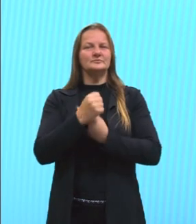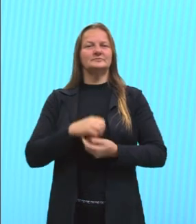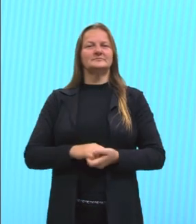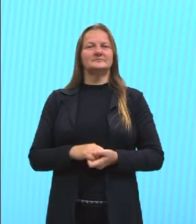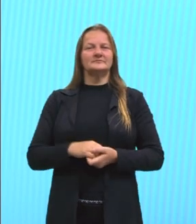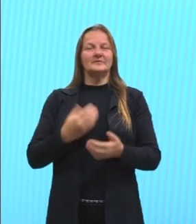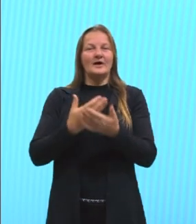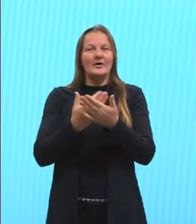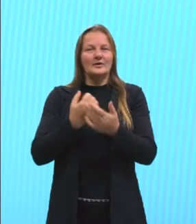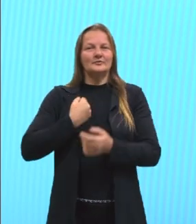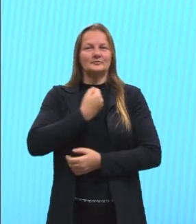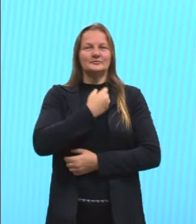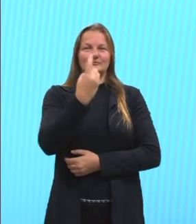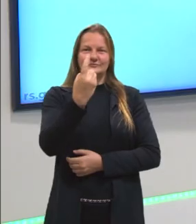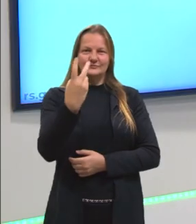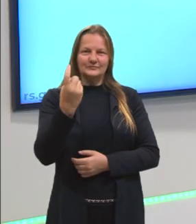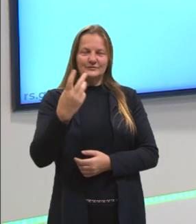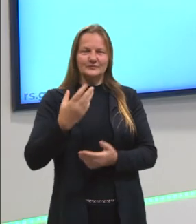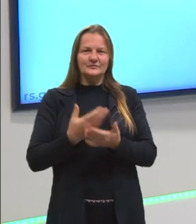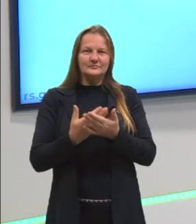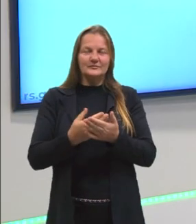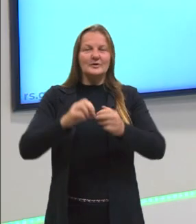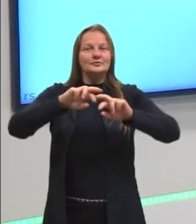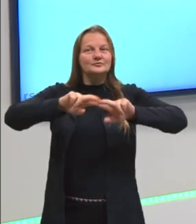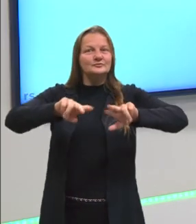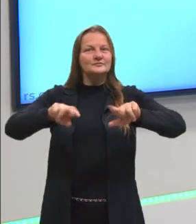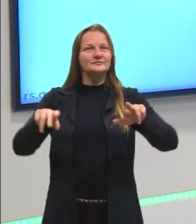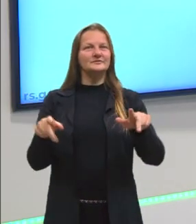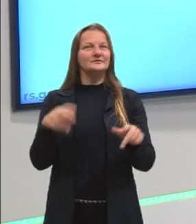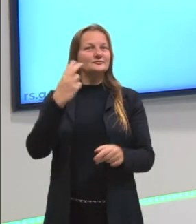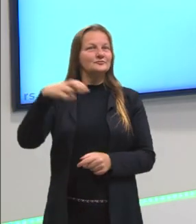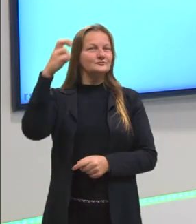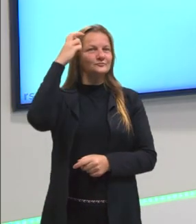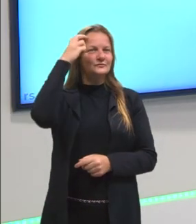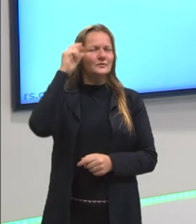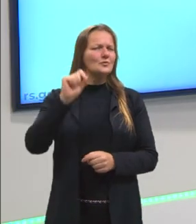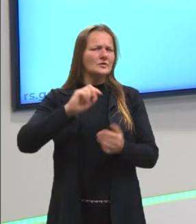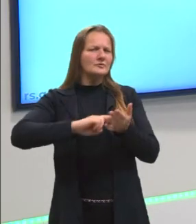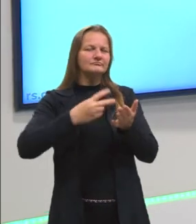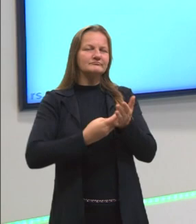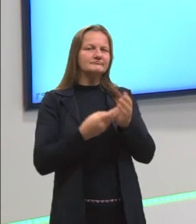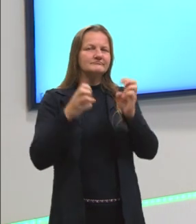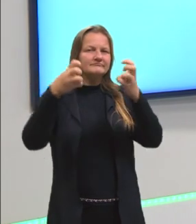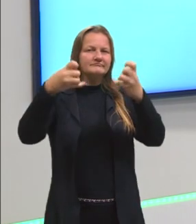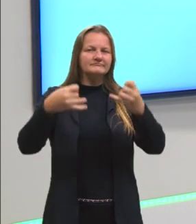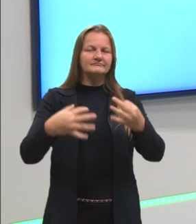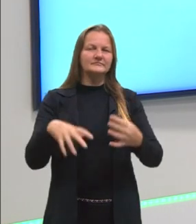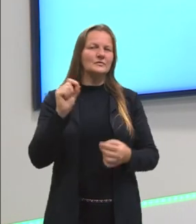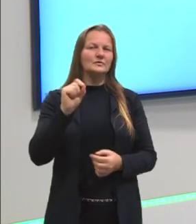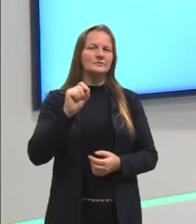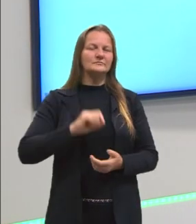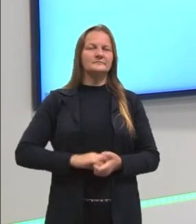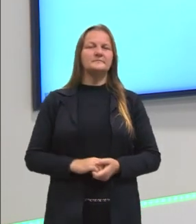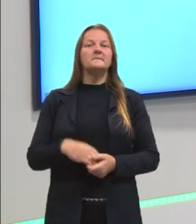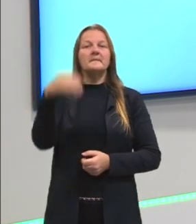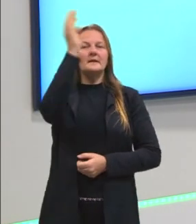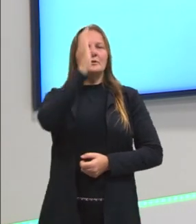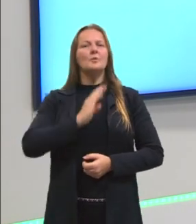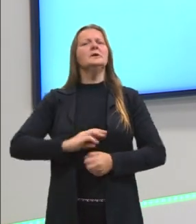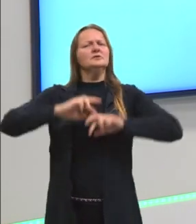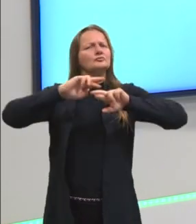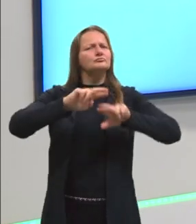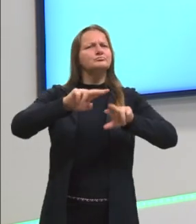12. Então vamos lá. Diversidade cultural. O que é diversidade cultural, né? O Brasil é um país